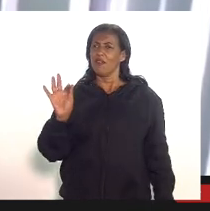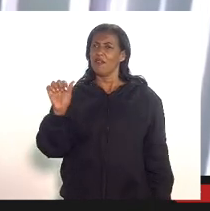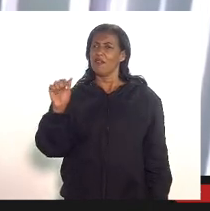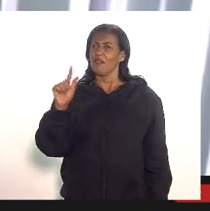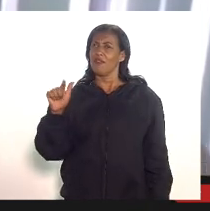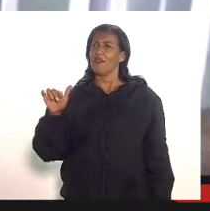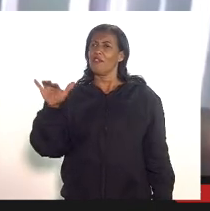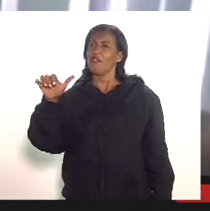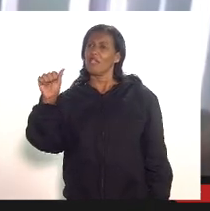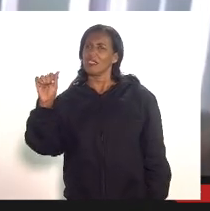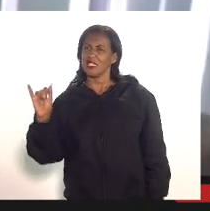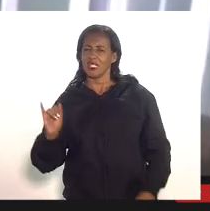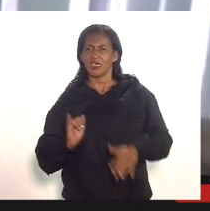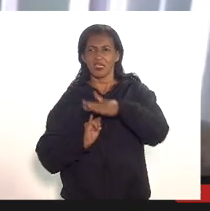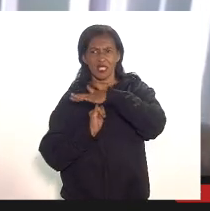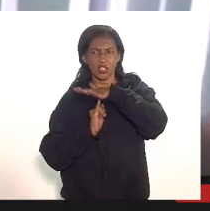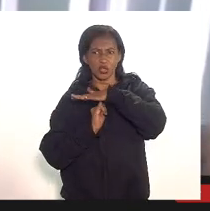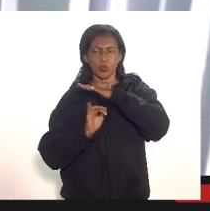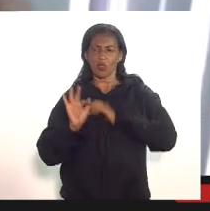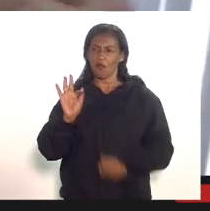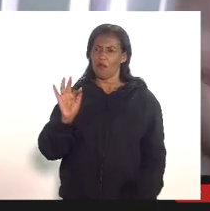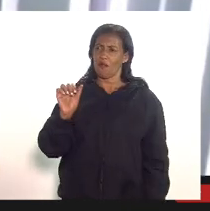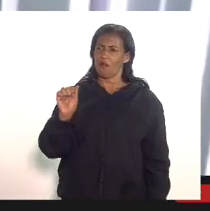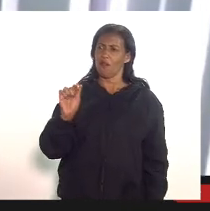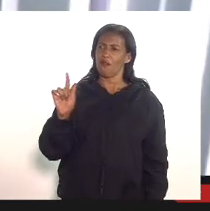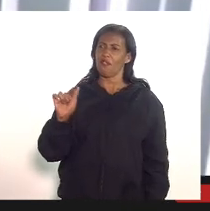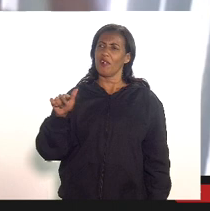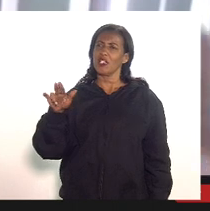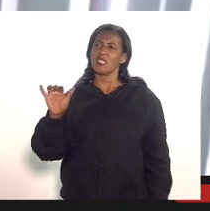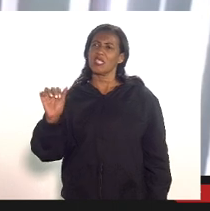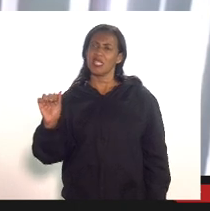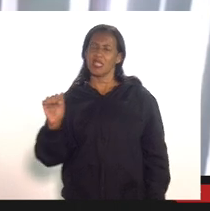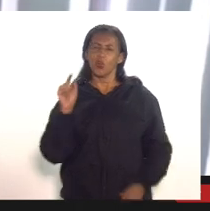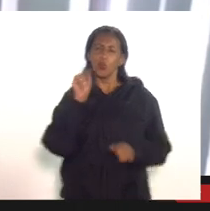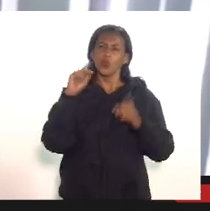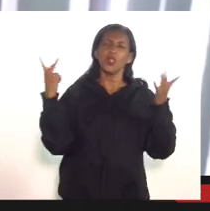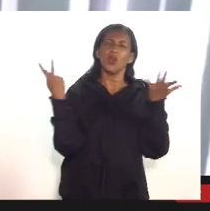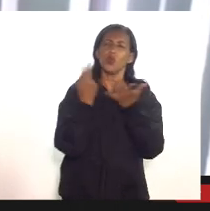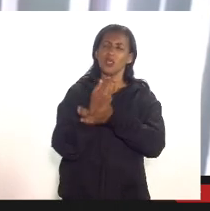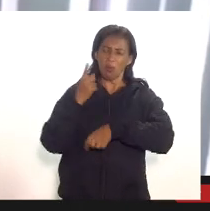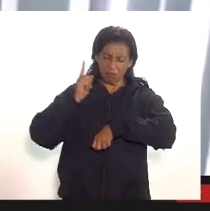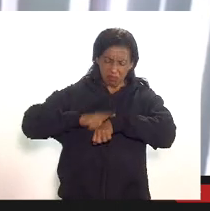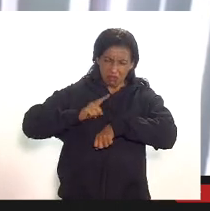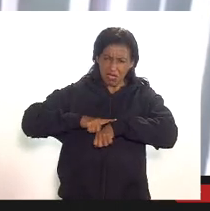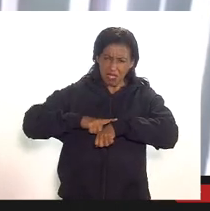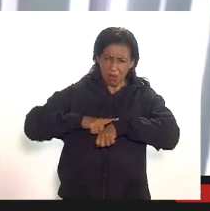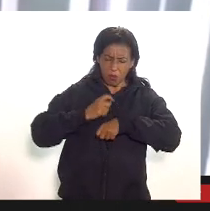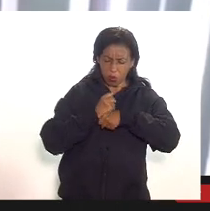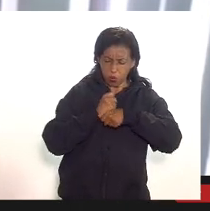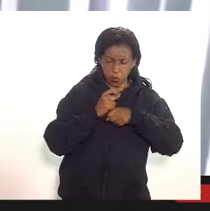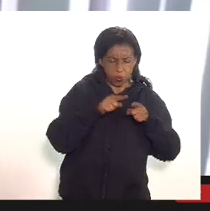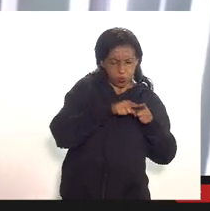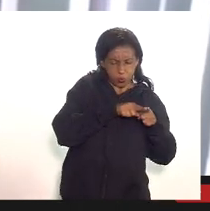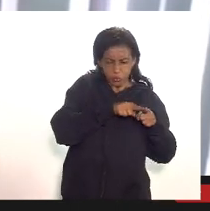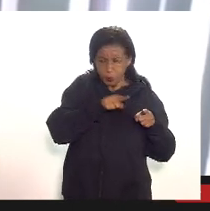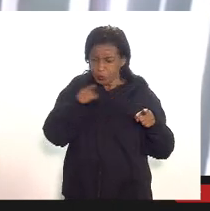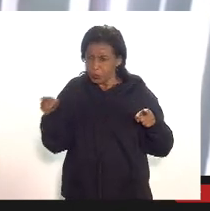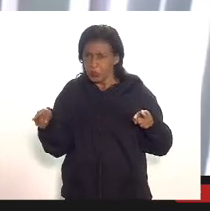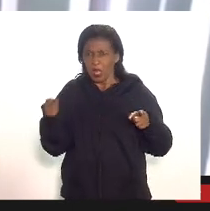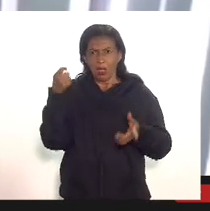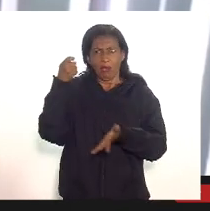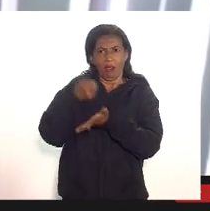Guilherme mas da instituição Secretaria de Fazenda o que aconteceu por ter ficado tanto tempo sem pressionar sem